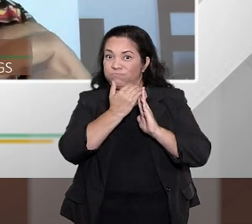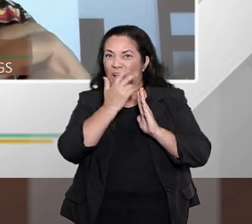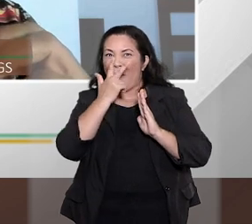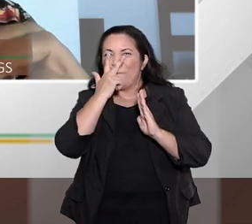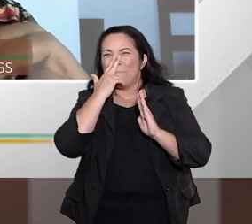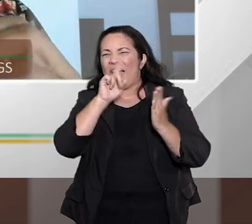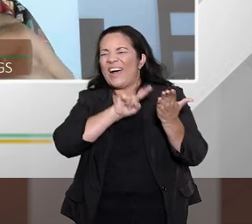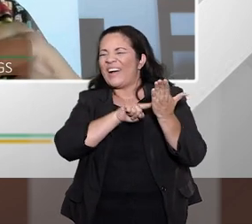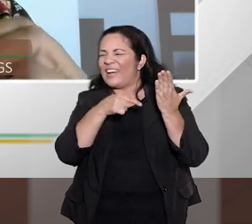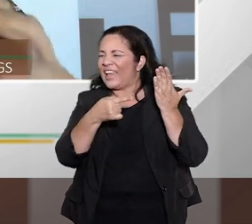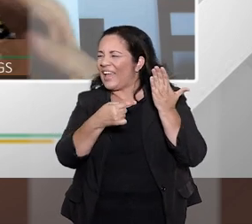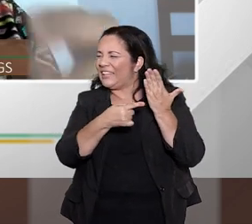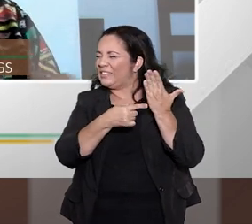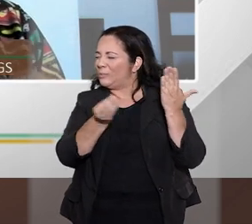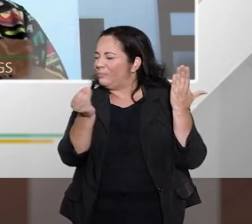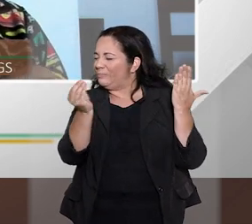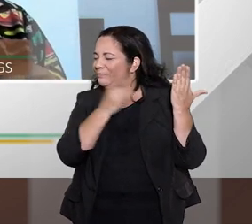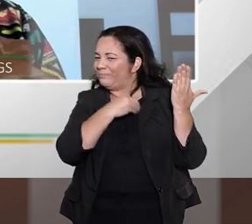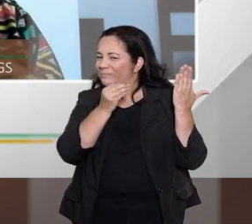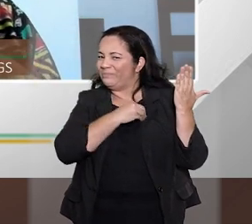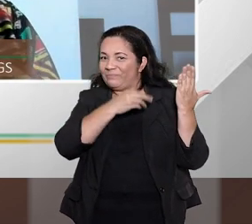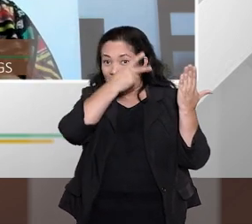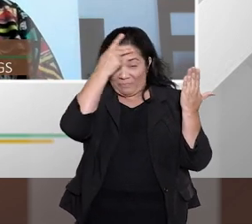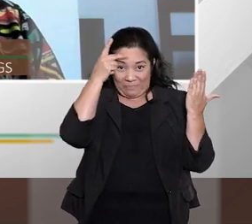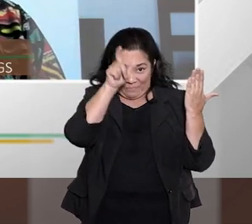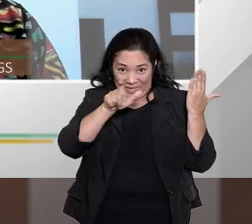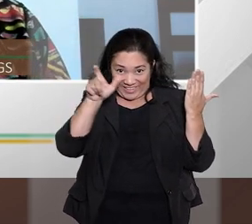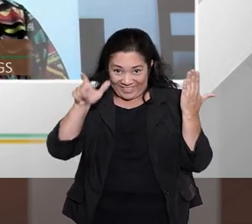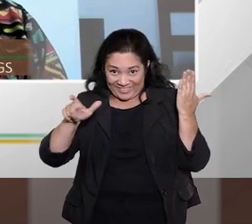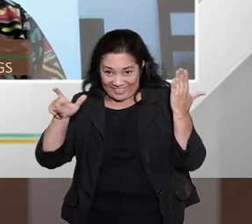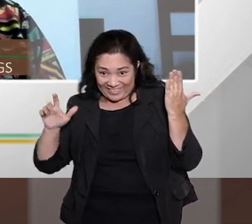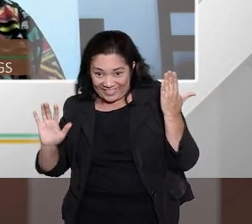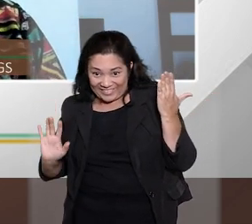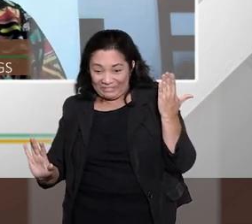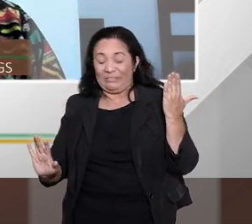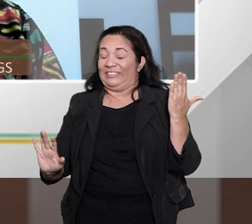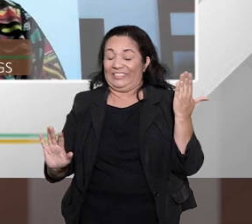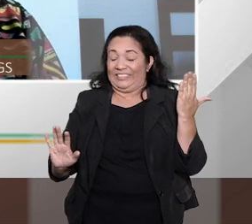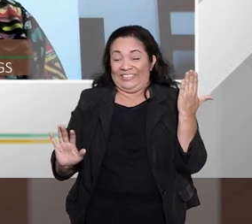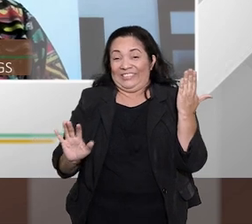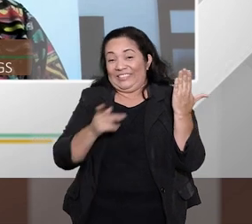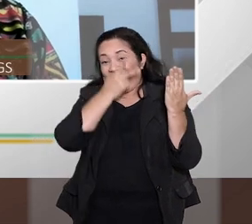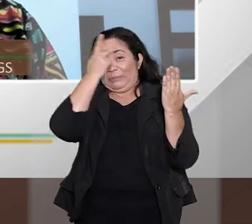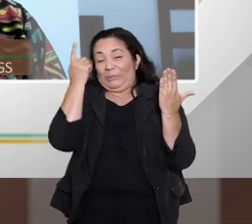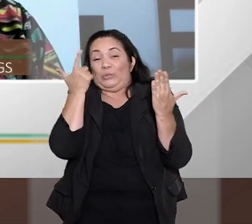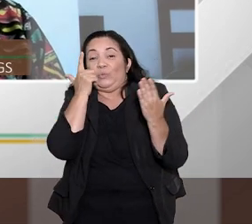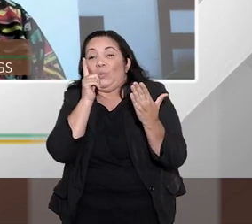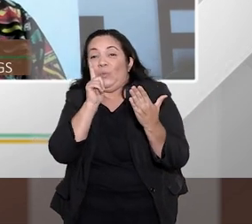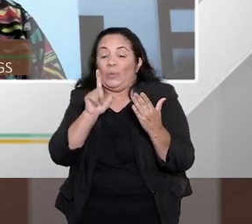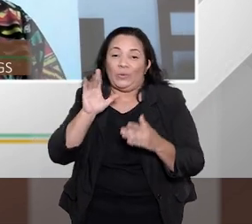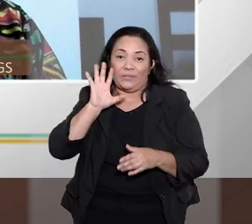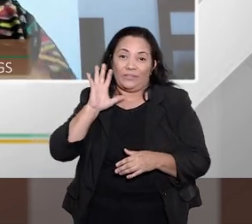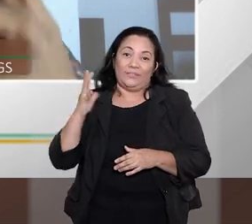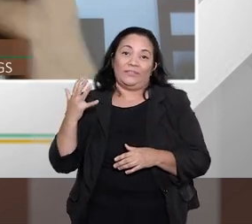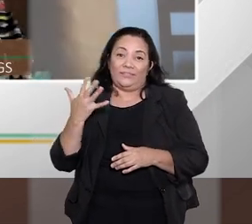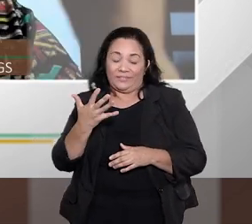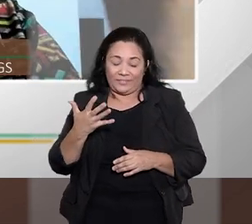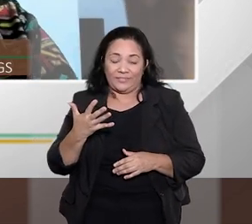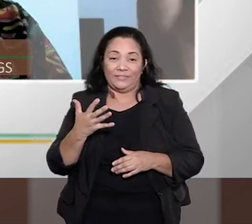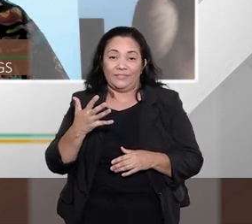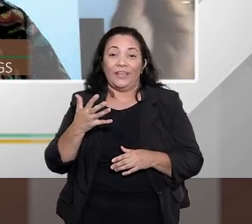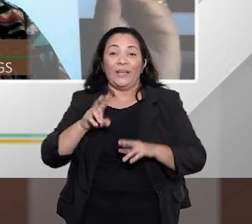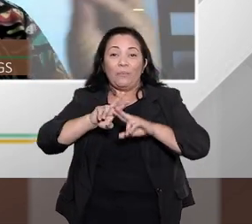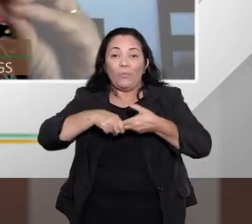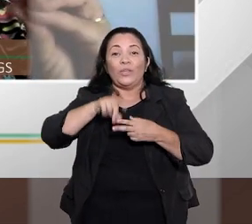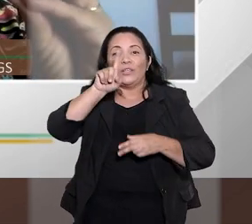individual, uma espécie de falência sem perdão do consumidor e passa